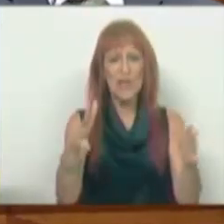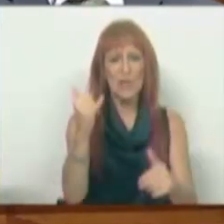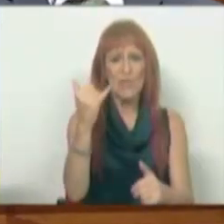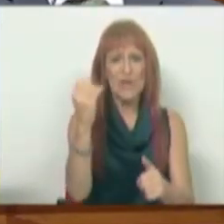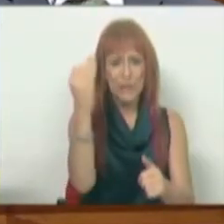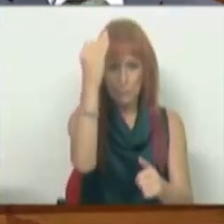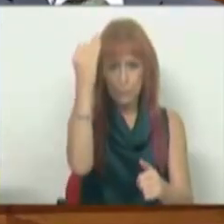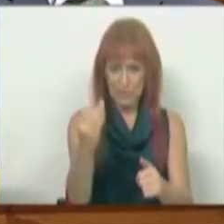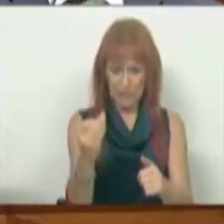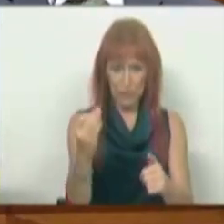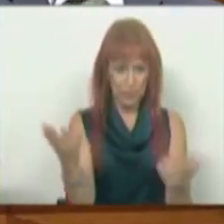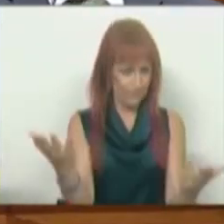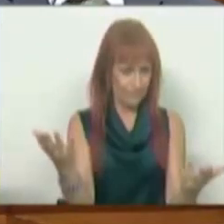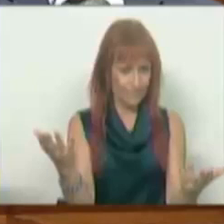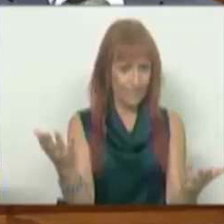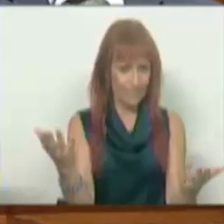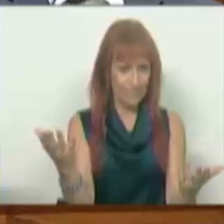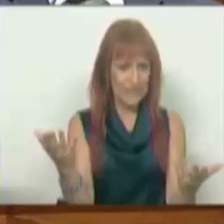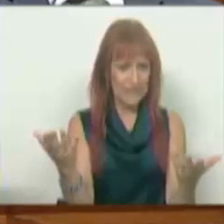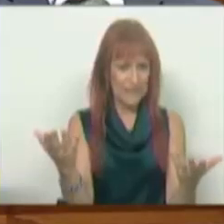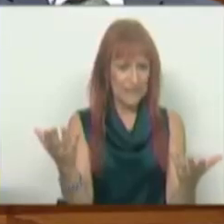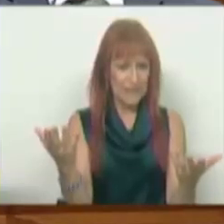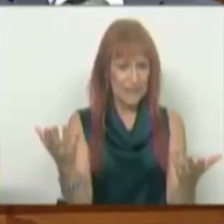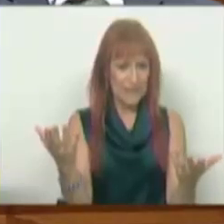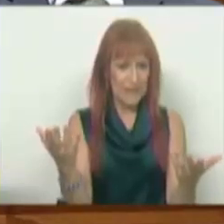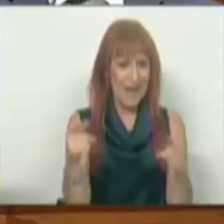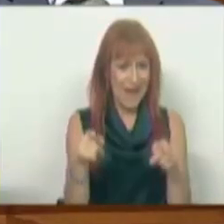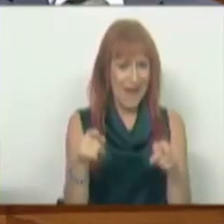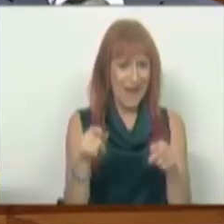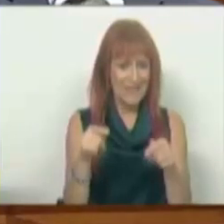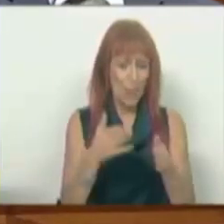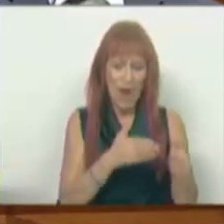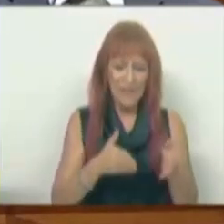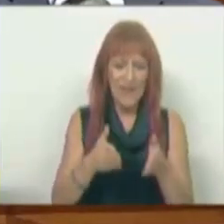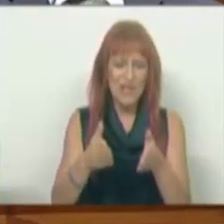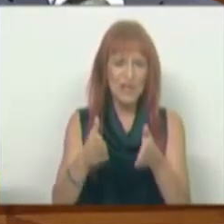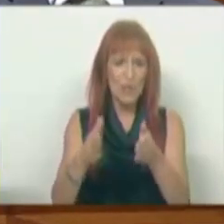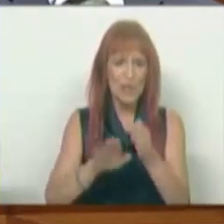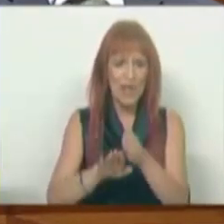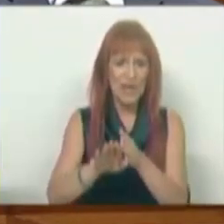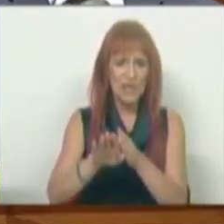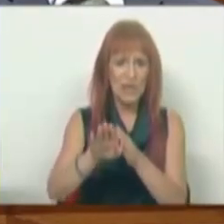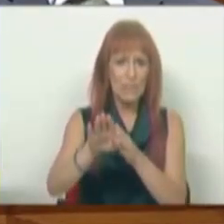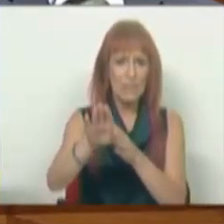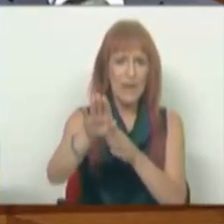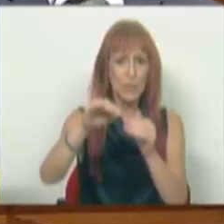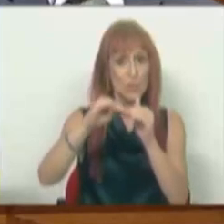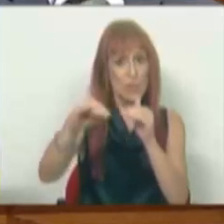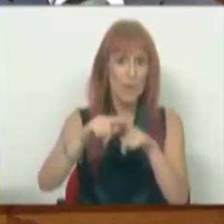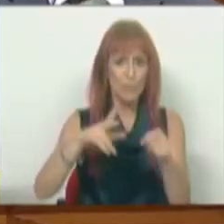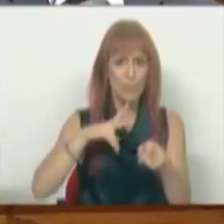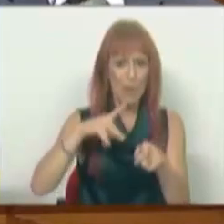e essa tem sido a trajetória de crescimento sustentado do país.